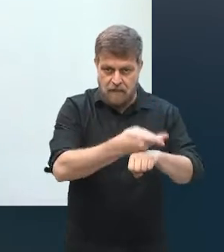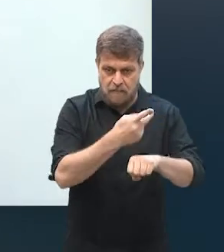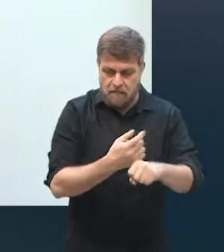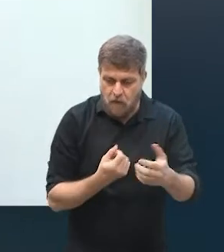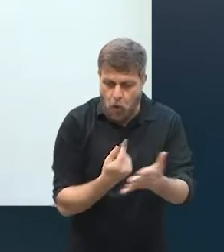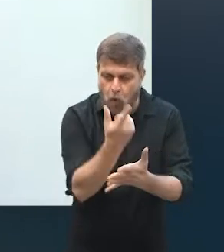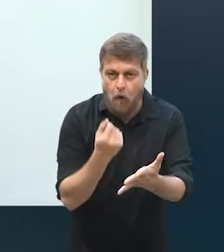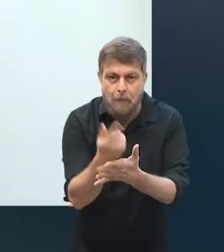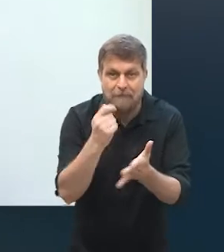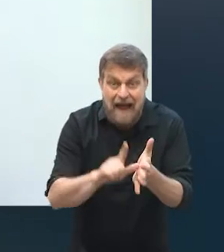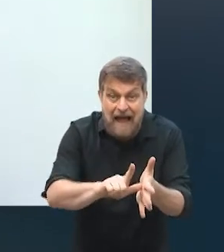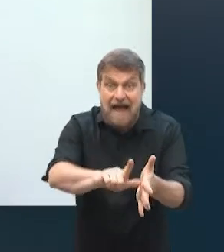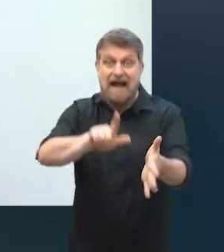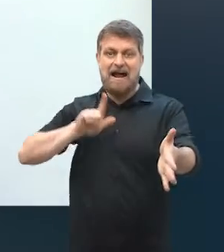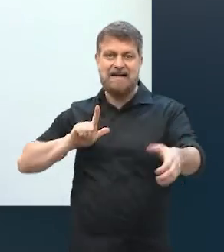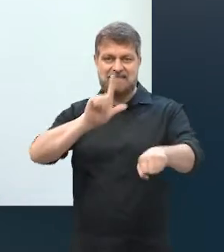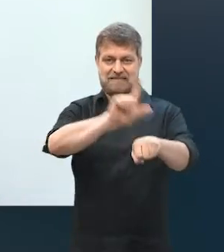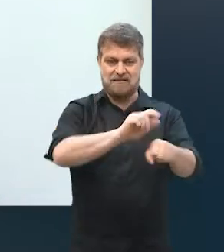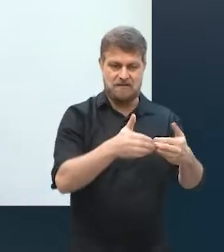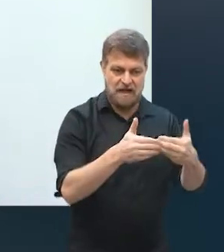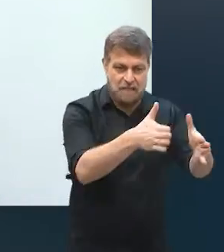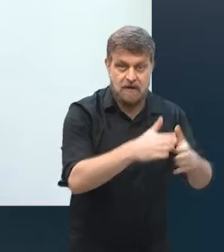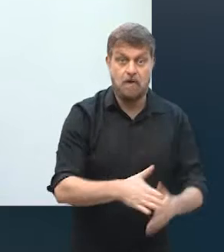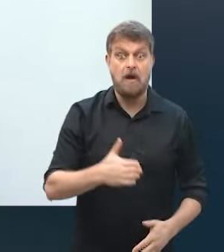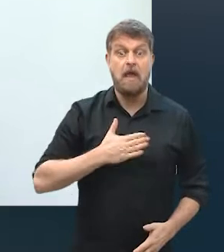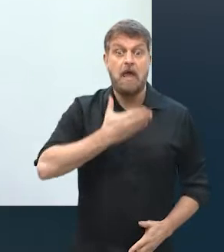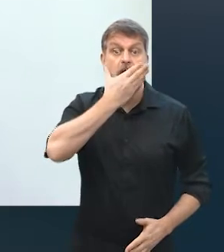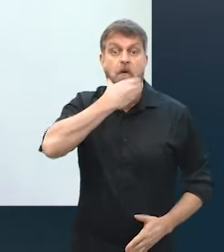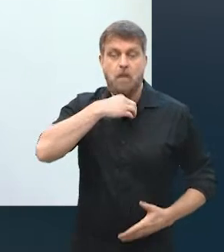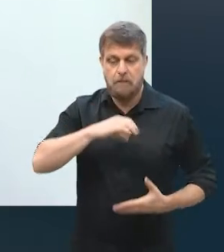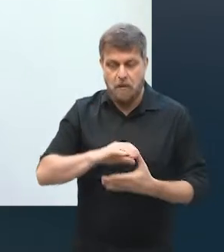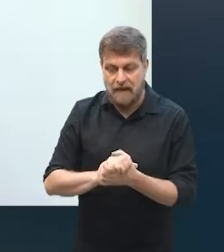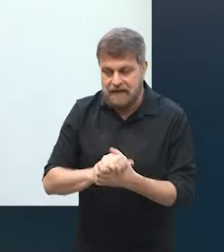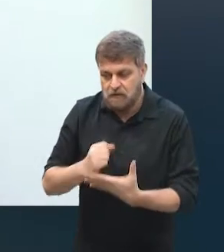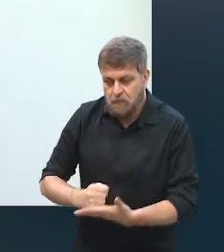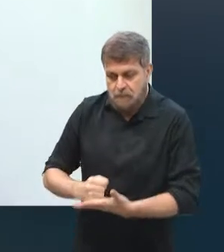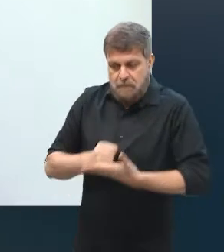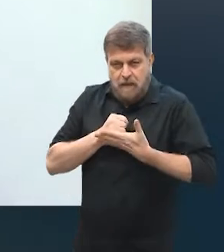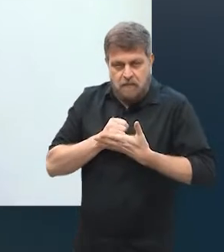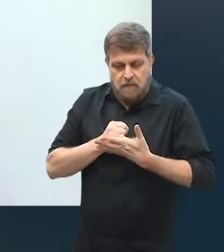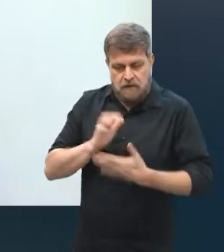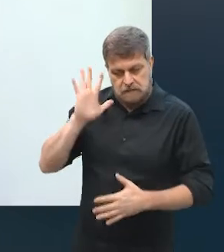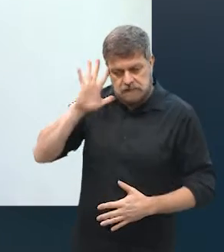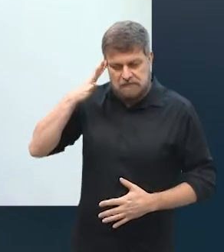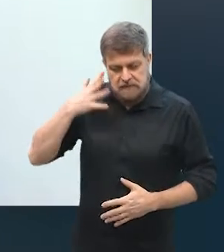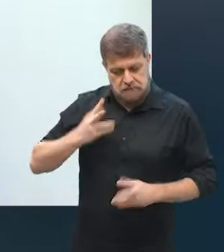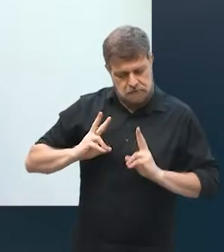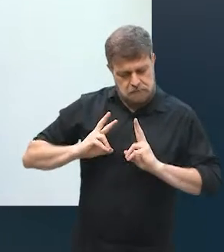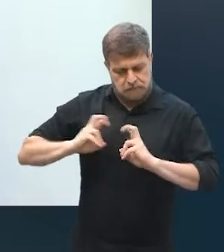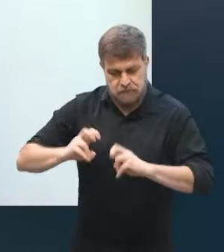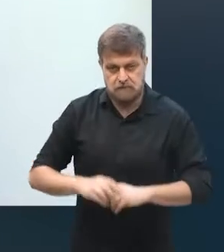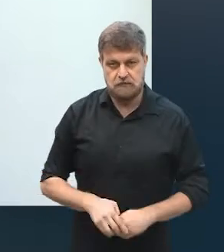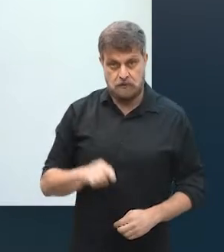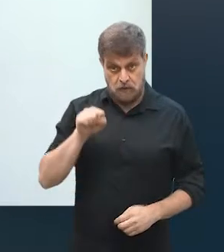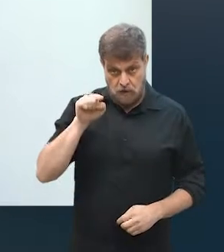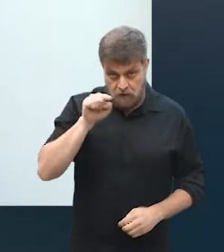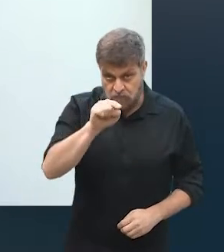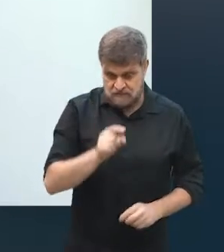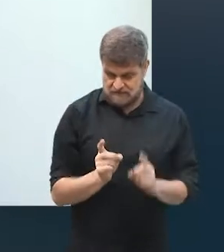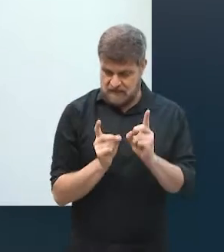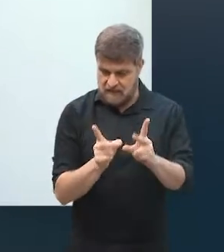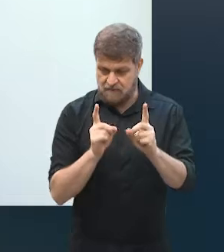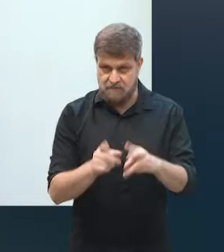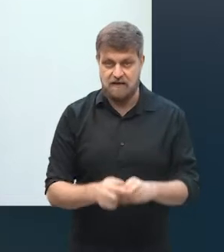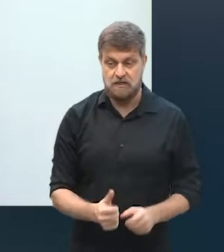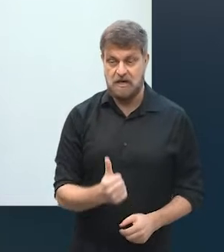loja. Aí ele viu que... Ele me apoiando, né? E ele viu que deu certo, ele falou, vamos fazer assim agora? Você entra com as peças, e